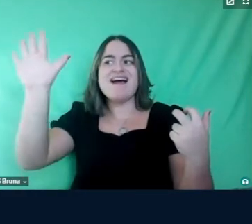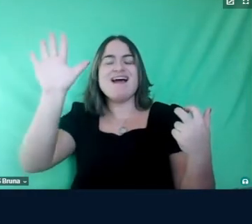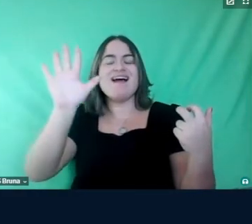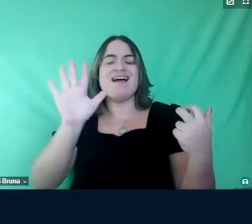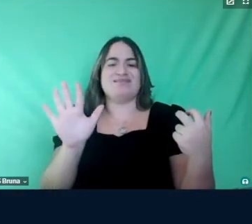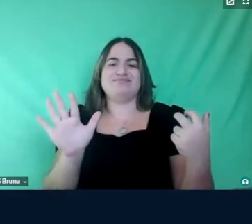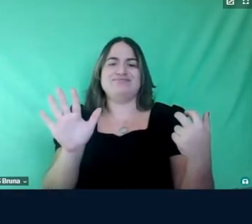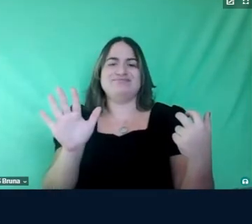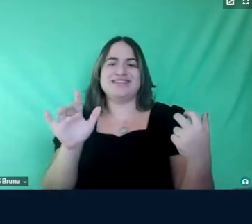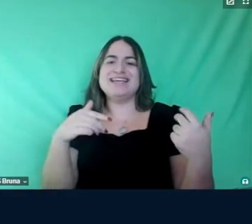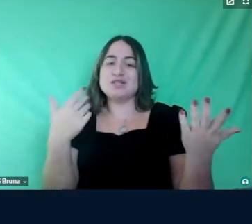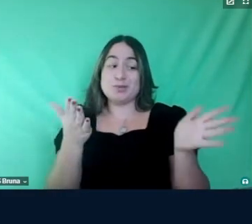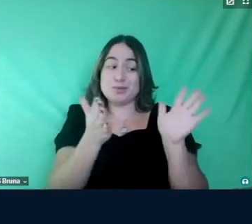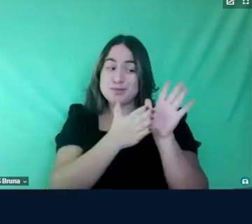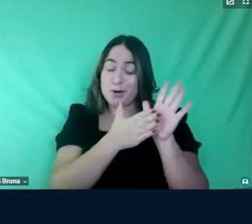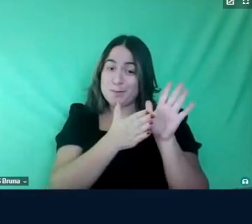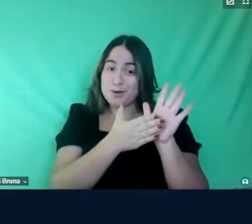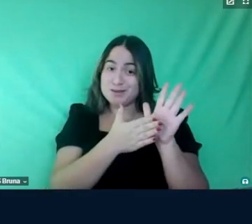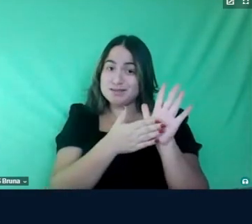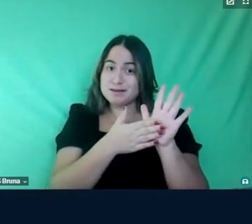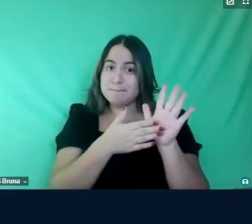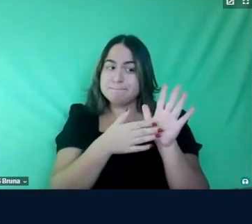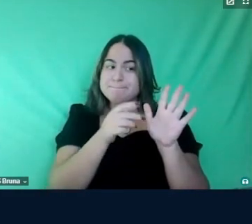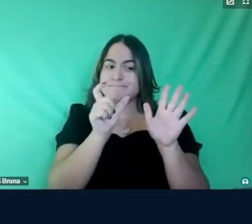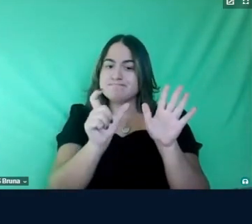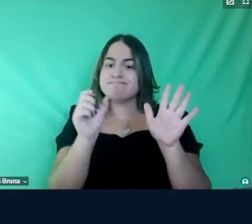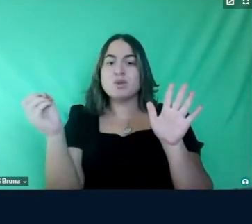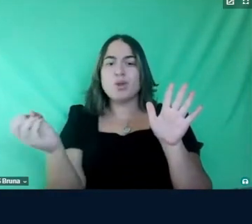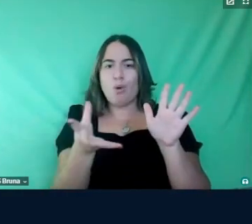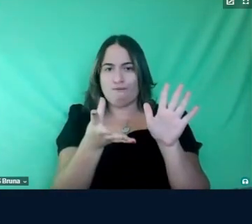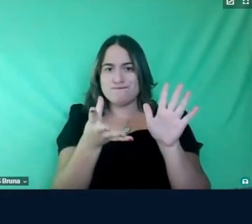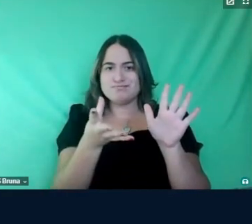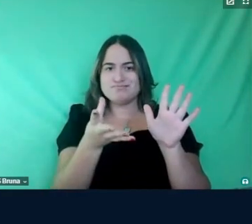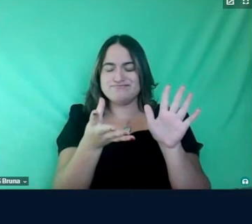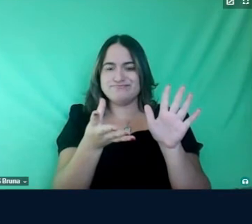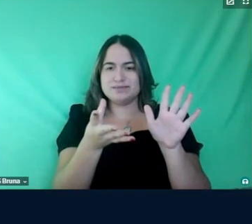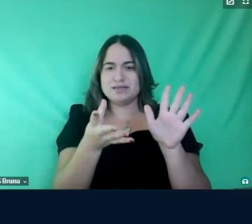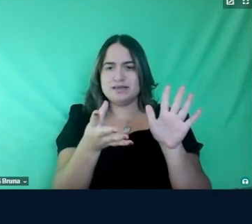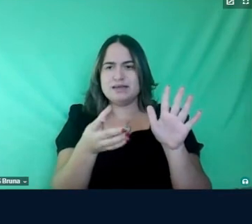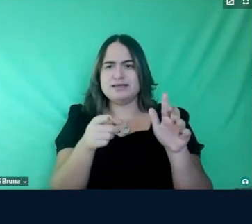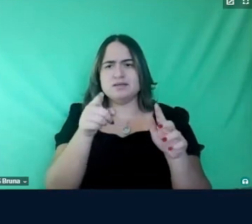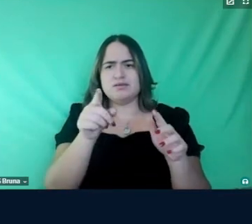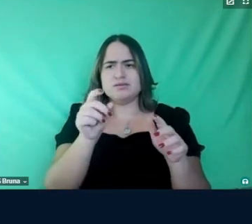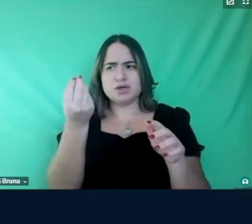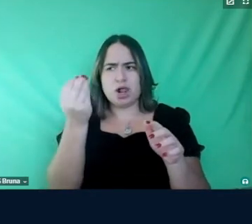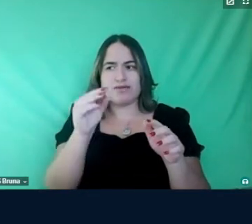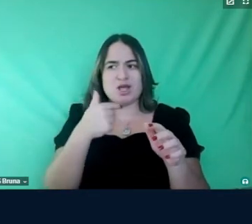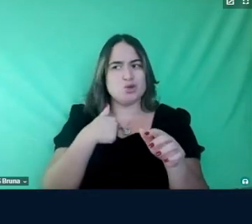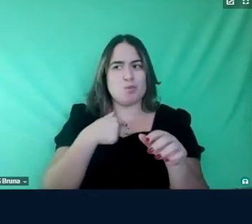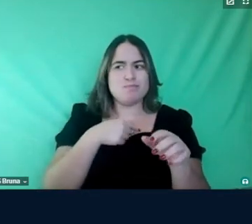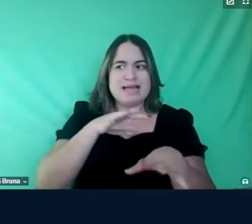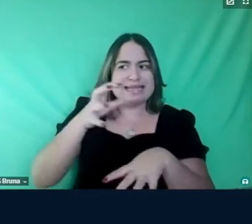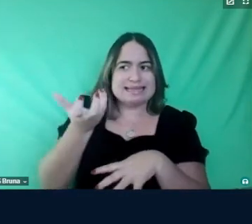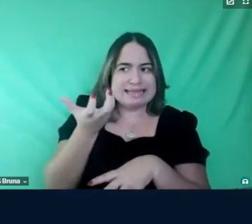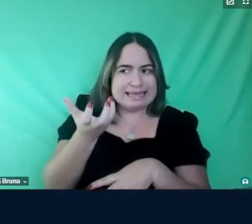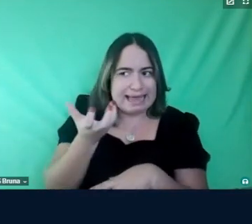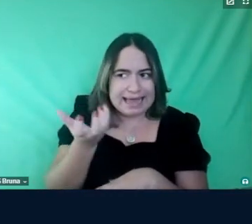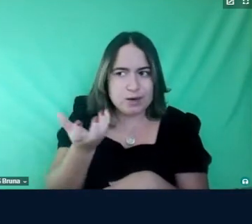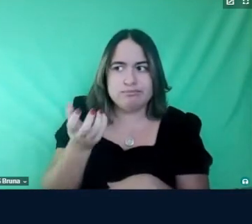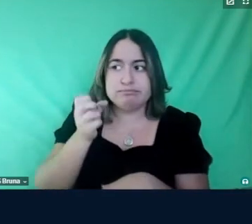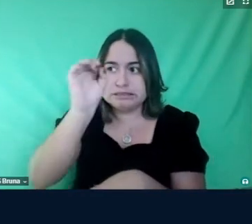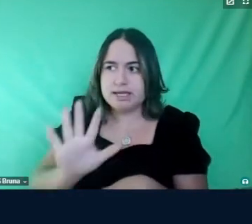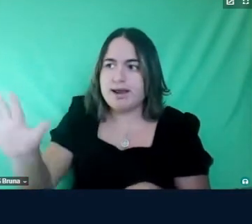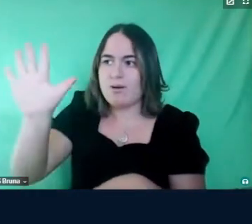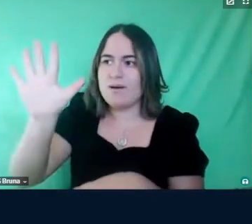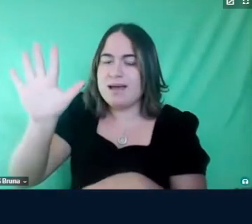proposta bem mais pós-moderna da palavra então você coloca não busca generalização mas de alguma maneira você faz se